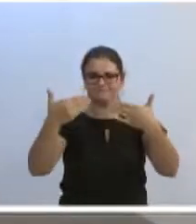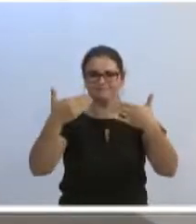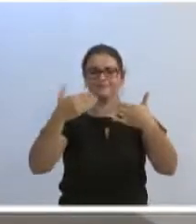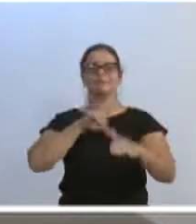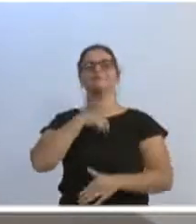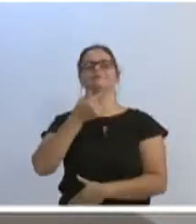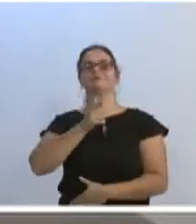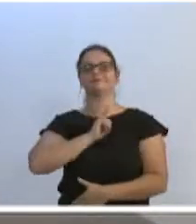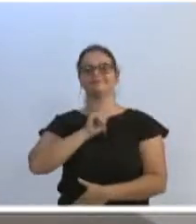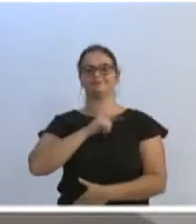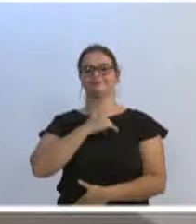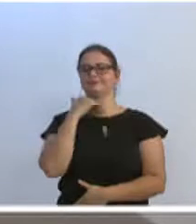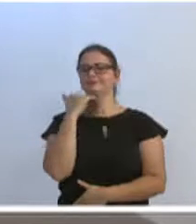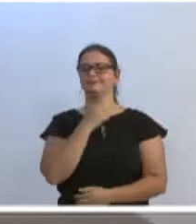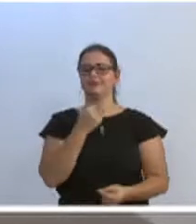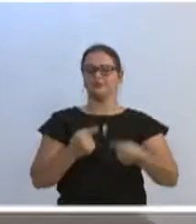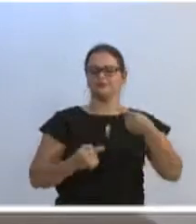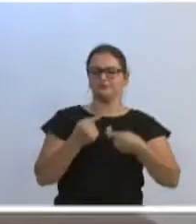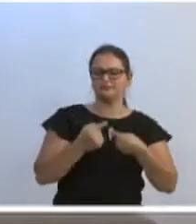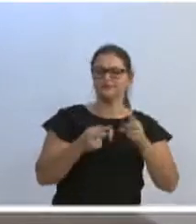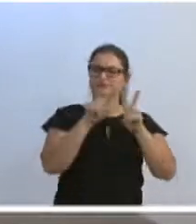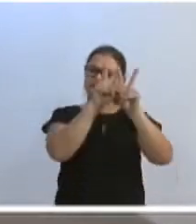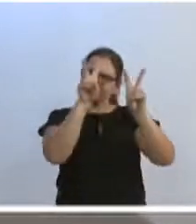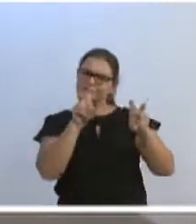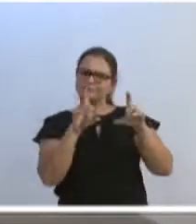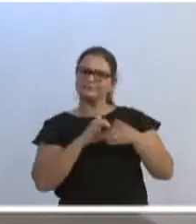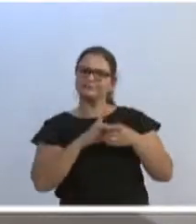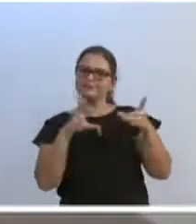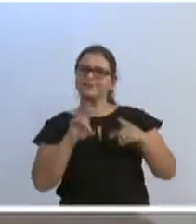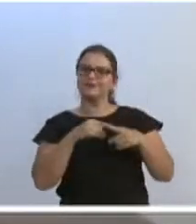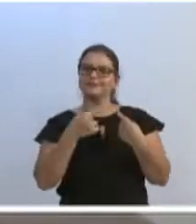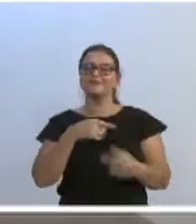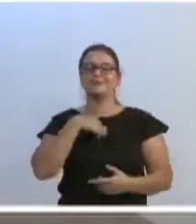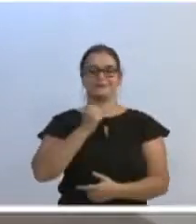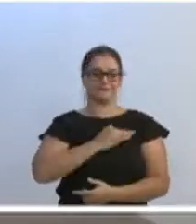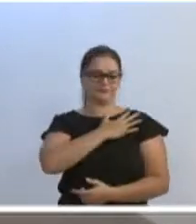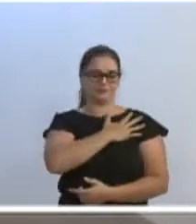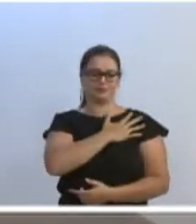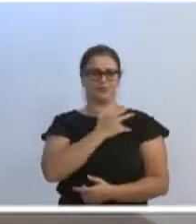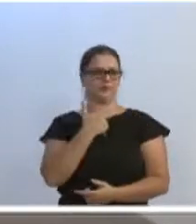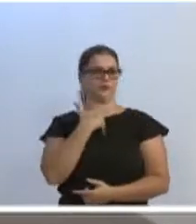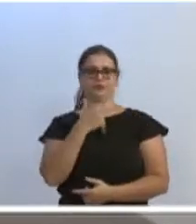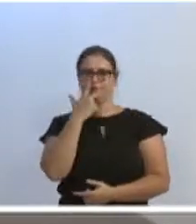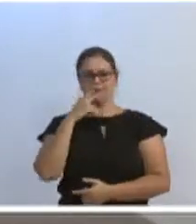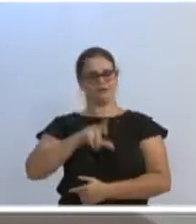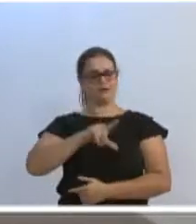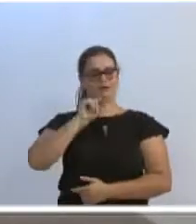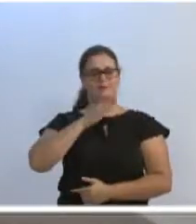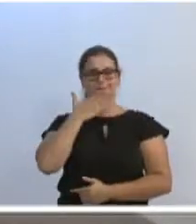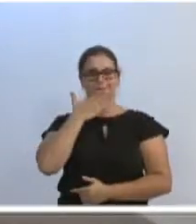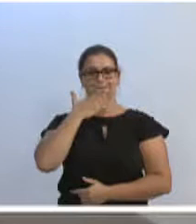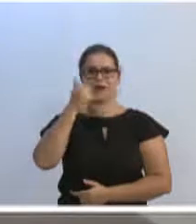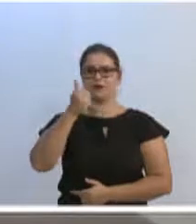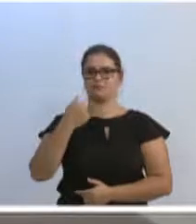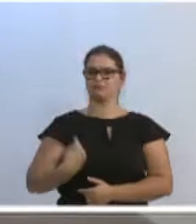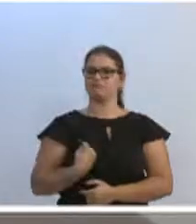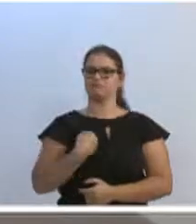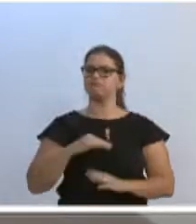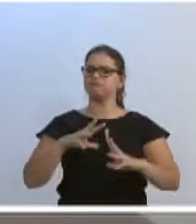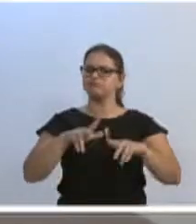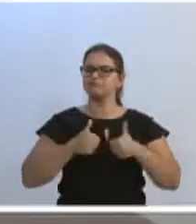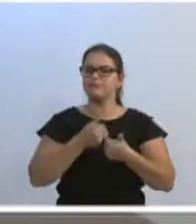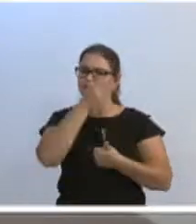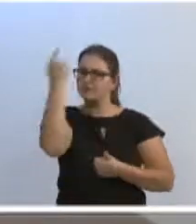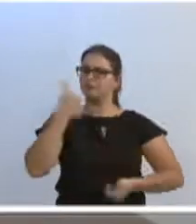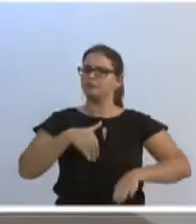temos e nós não negamos divergências em relação aos assuntos e a democrática, mas que o prefeito não poderia ter feito uma escolha melhor, uma escolha de uma pessoa que